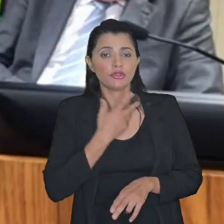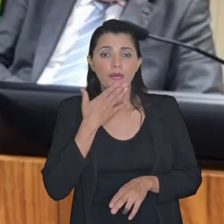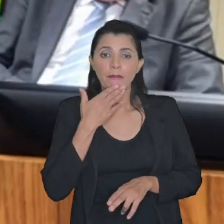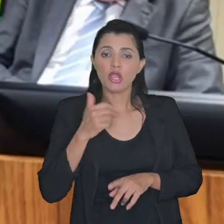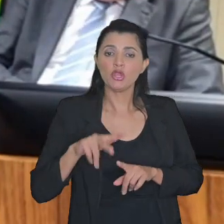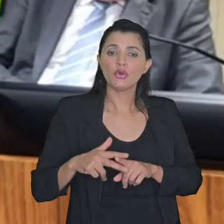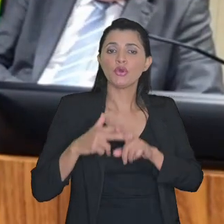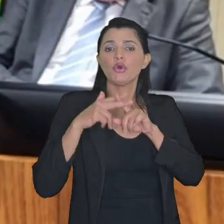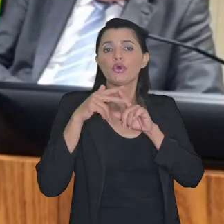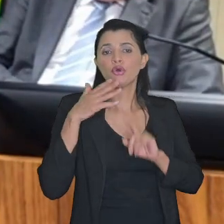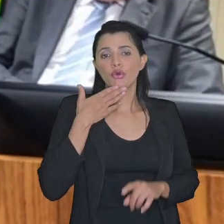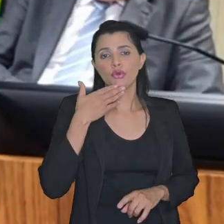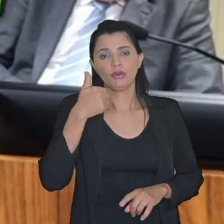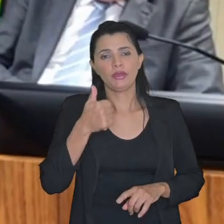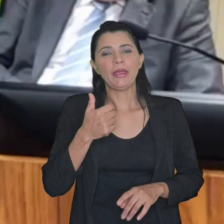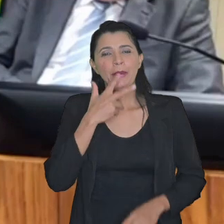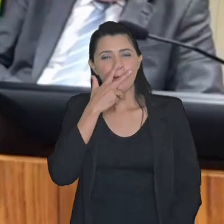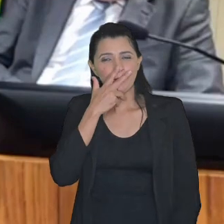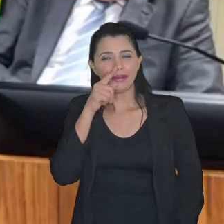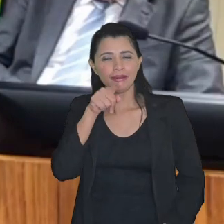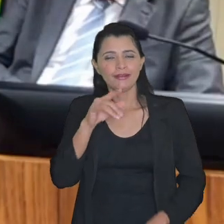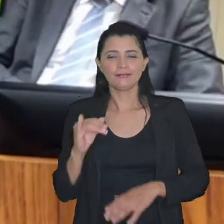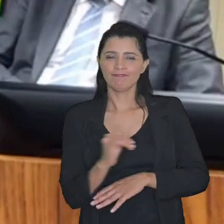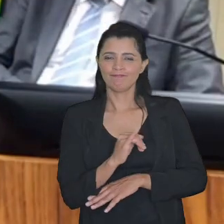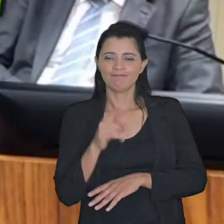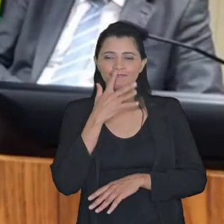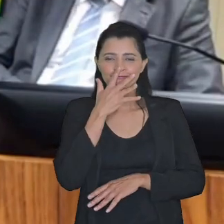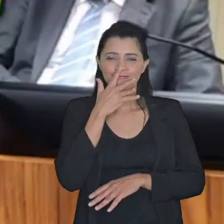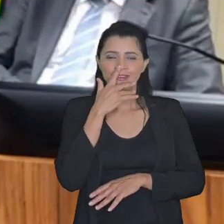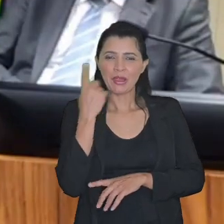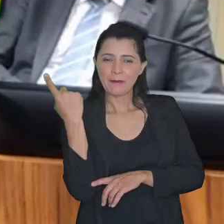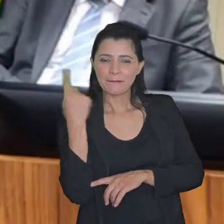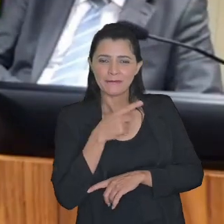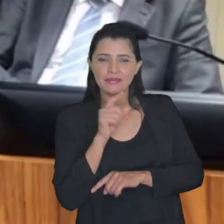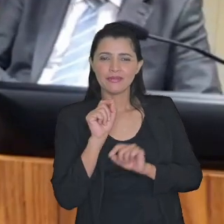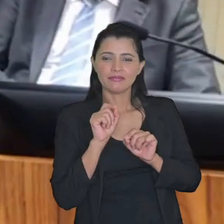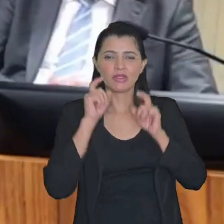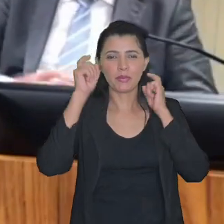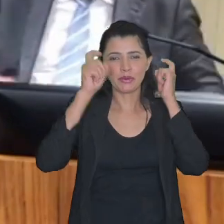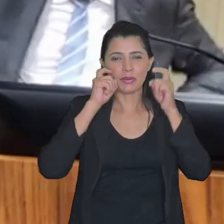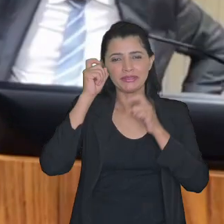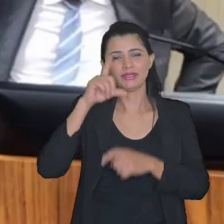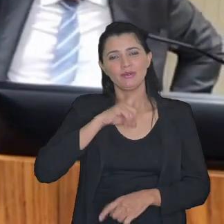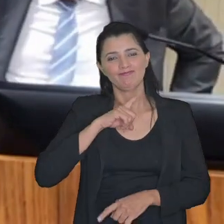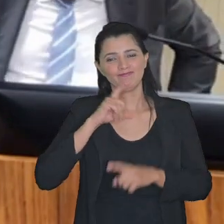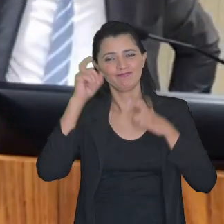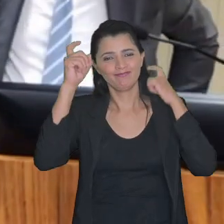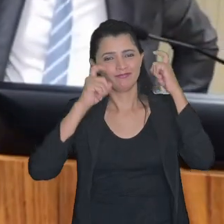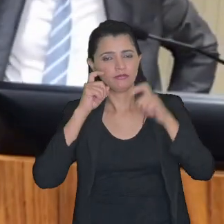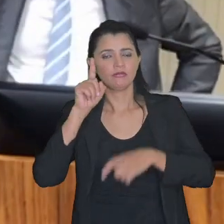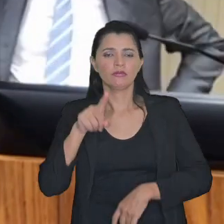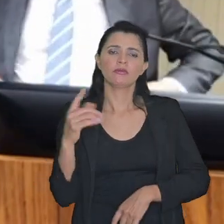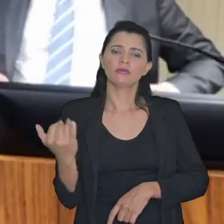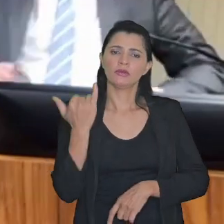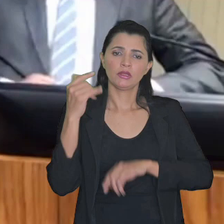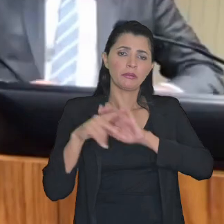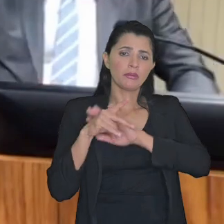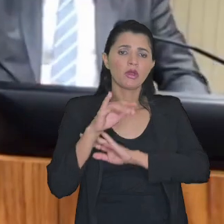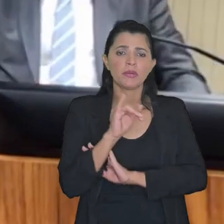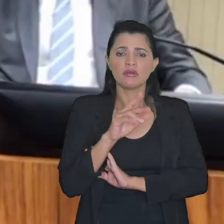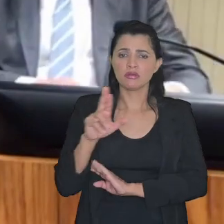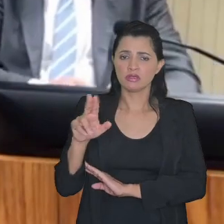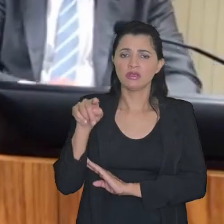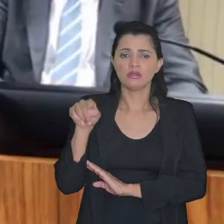aprimore as coisas então vejam me parece que o instituto ele demanda uma preocupação muito importante da